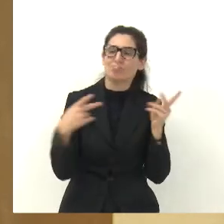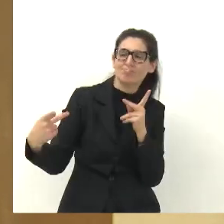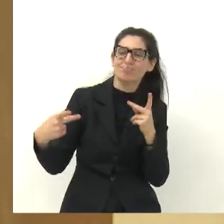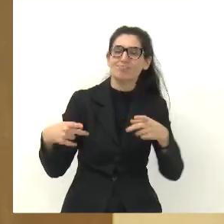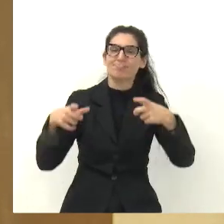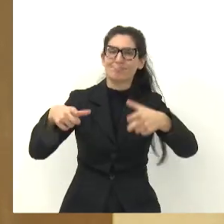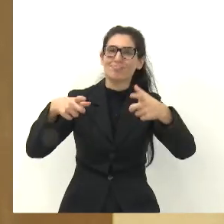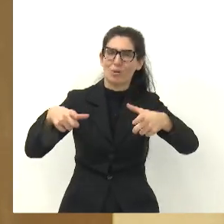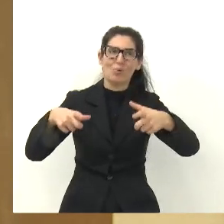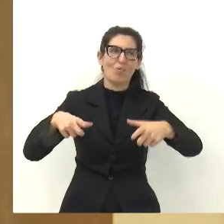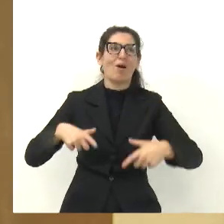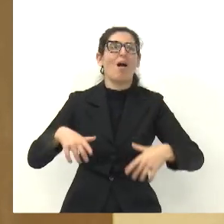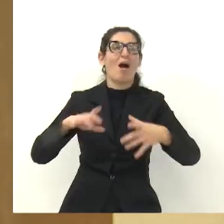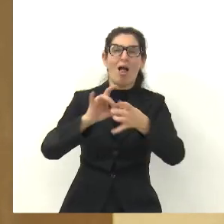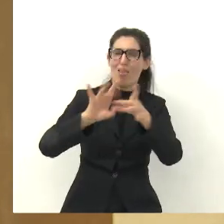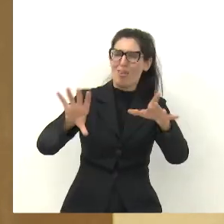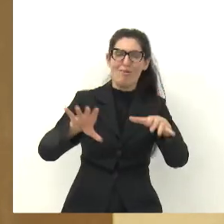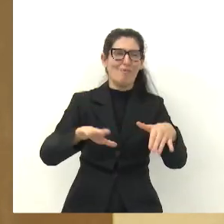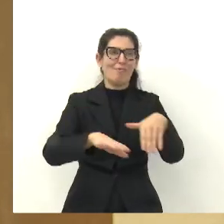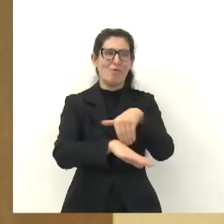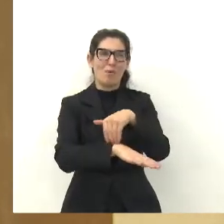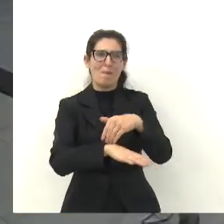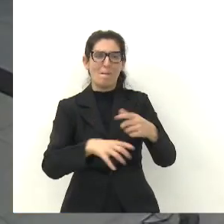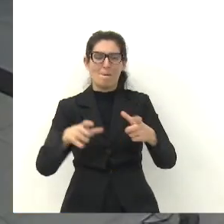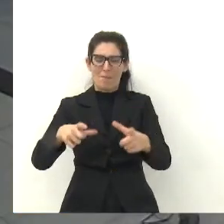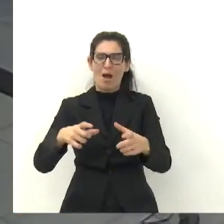obrigado a todos, e até a semana que vem, se Deus quiser. Obrigado. Obrigado.